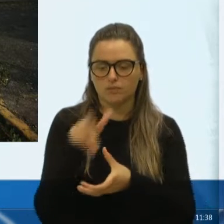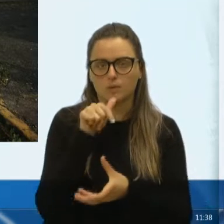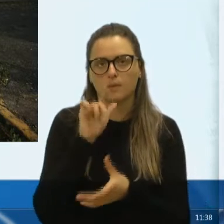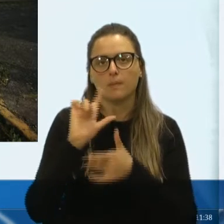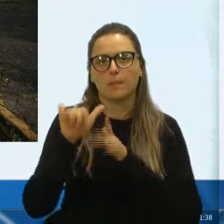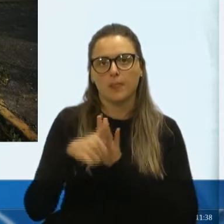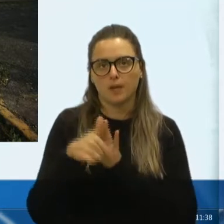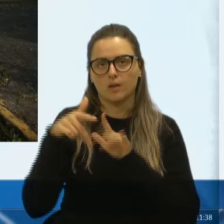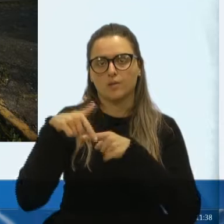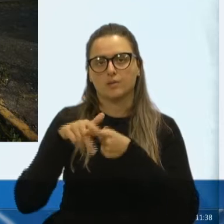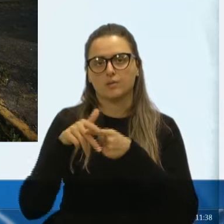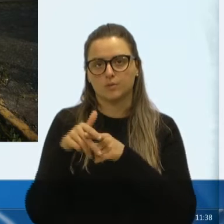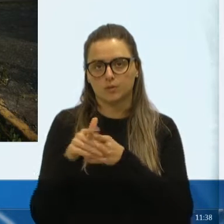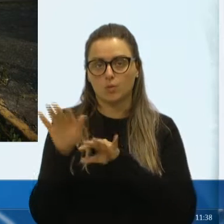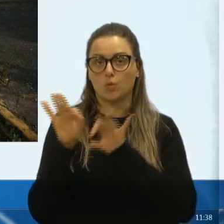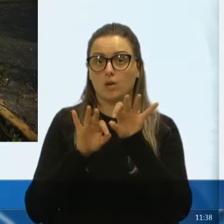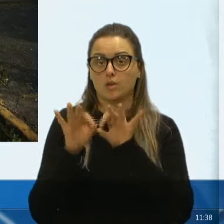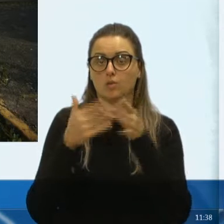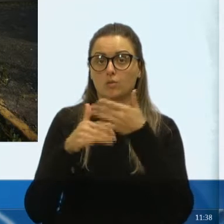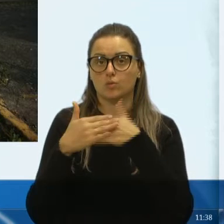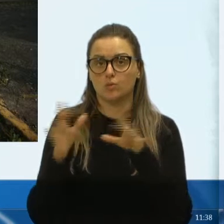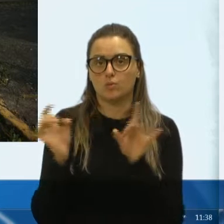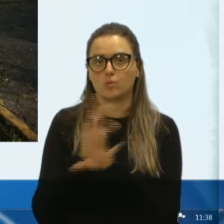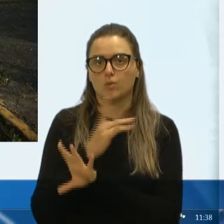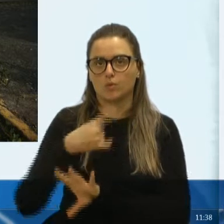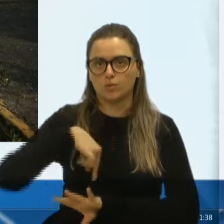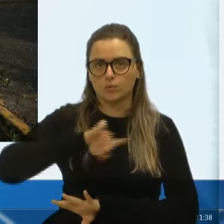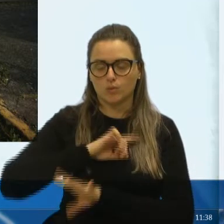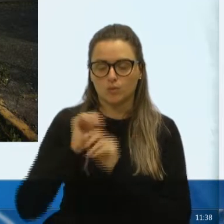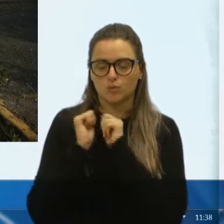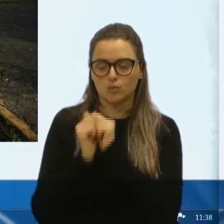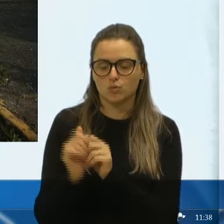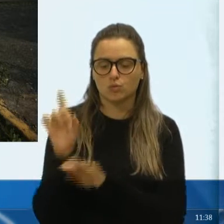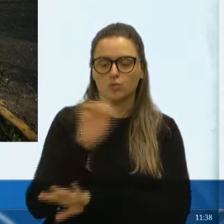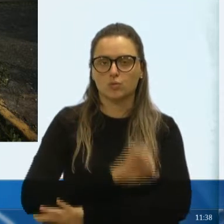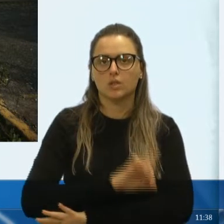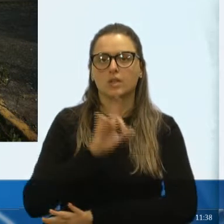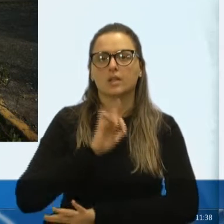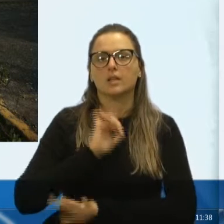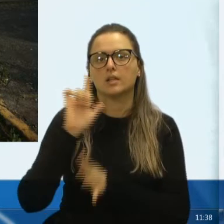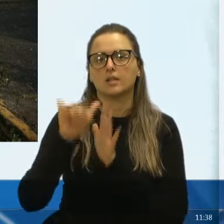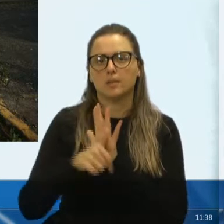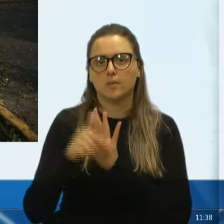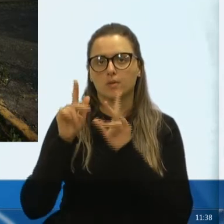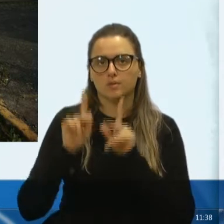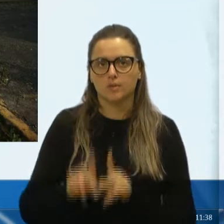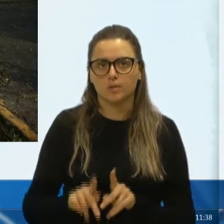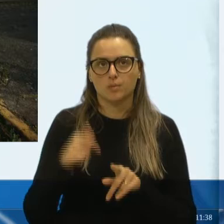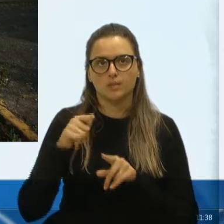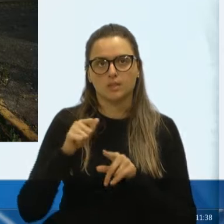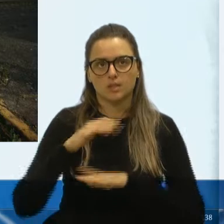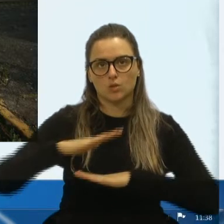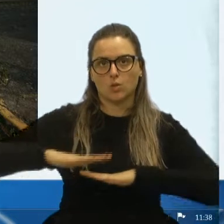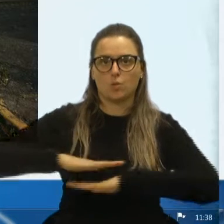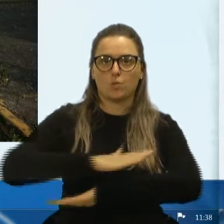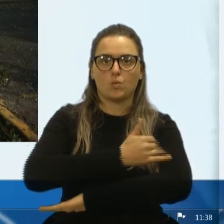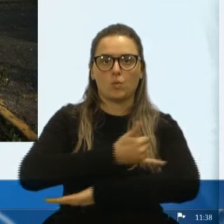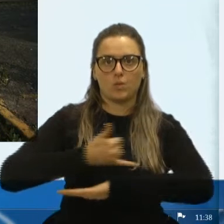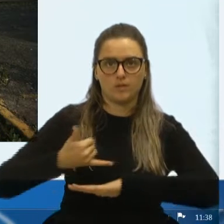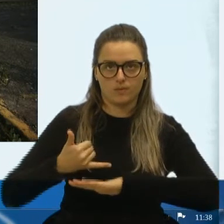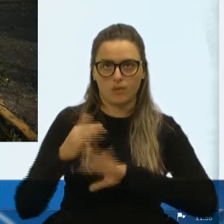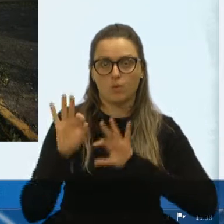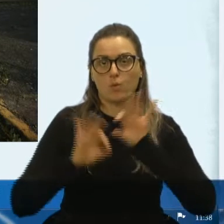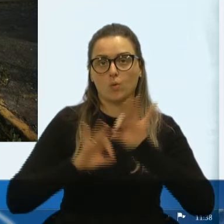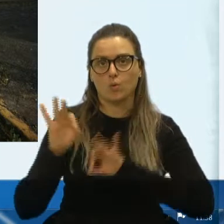consertada, nós estávamos lá acompanhando, dia, aí passou alguns dias, a pessoa fez o asfalto, conserto